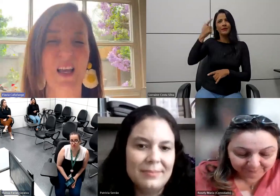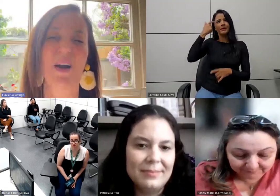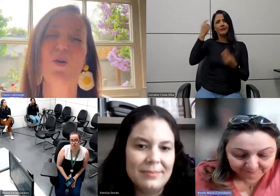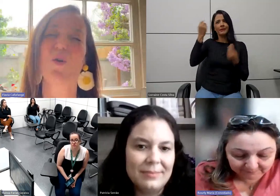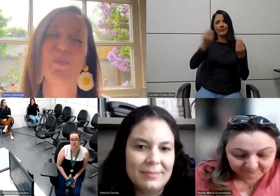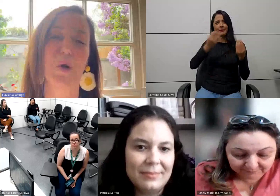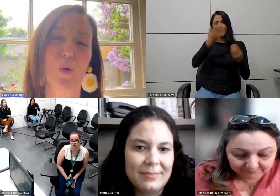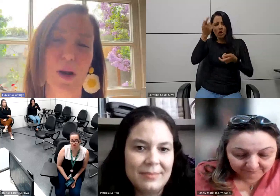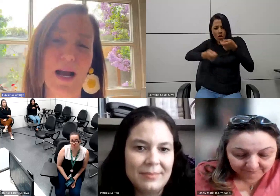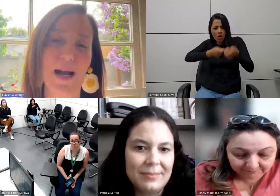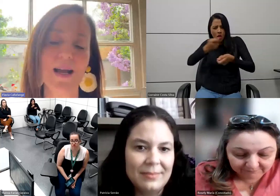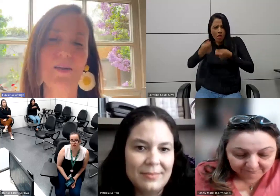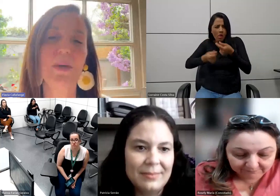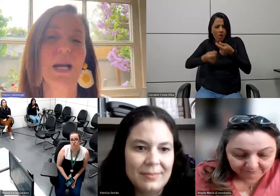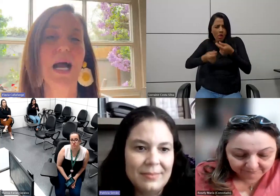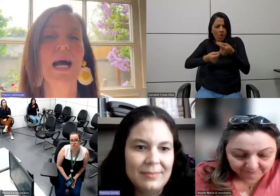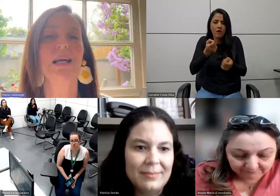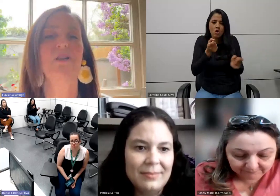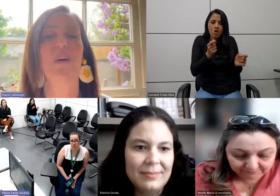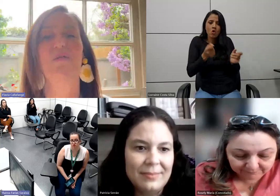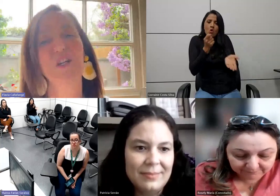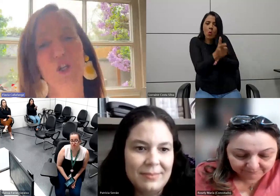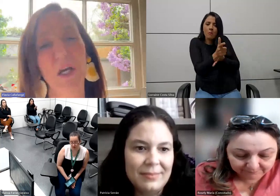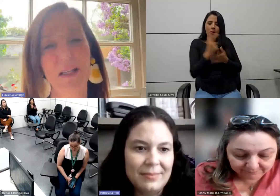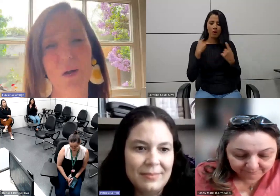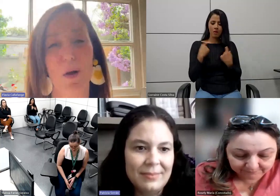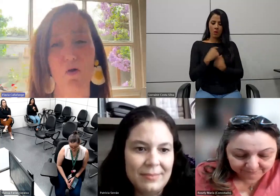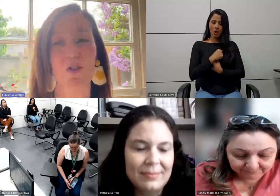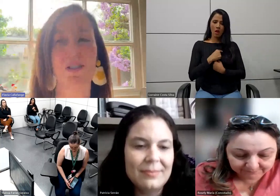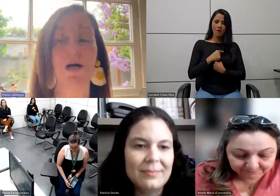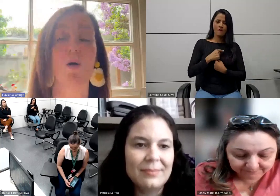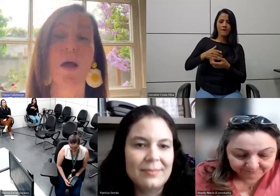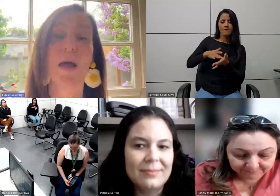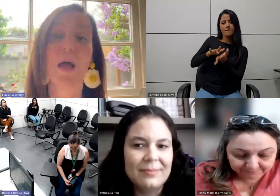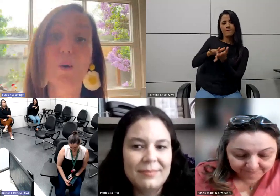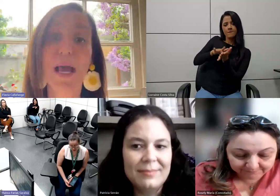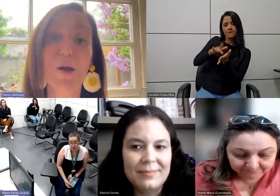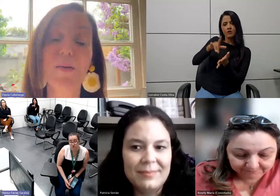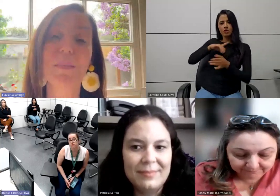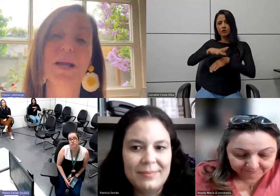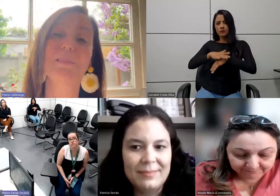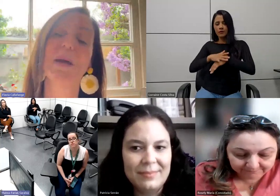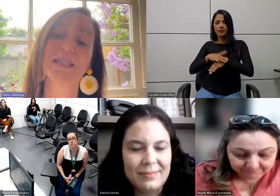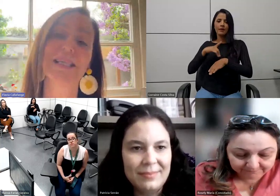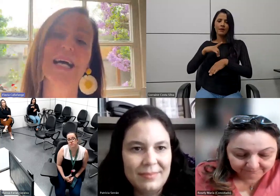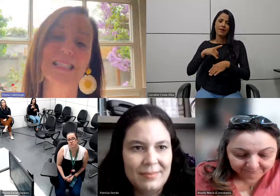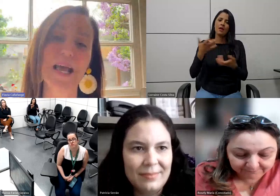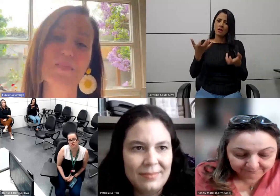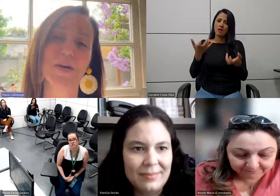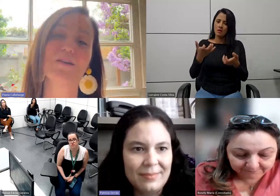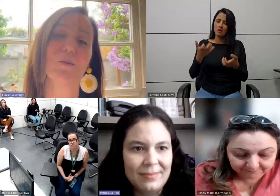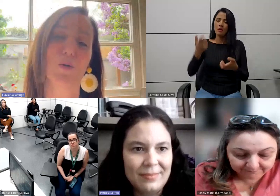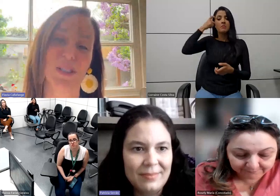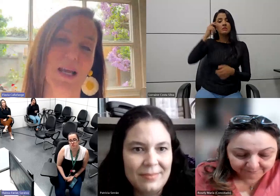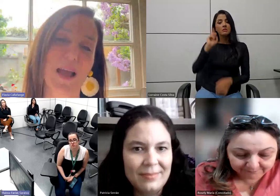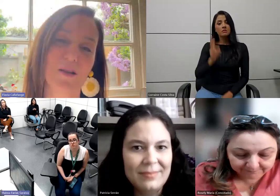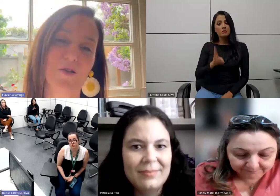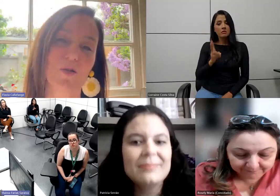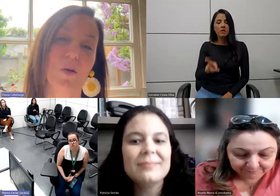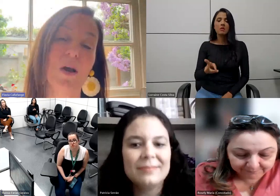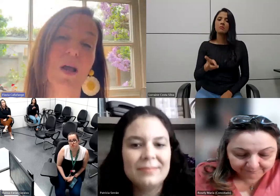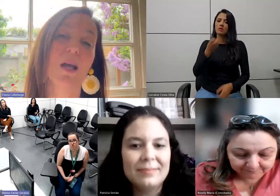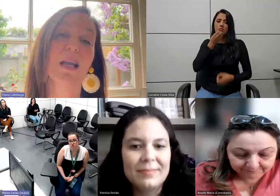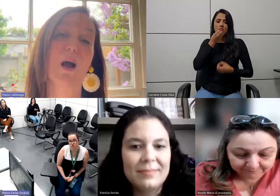enganar, que vai comprar o colar pirata, e vai fingir que tem uma condição, eu quero pensar sempre no bom